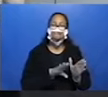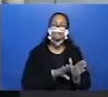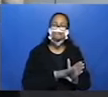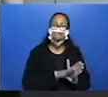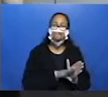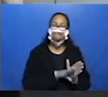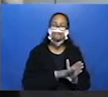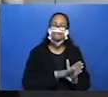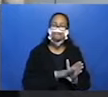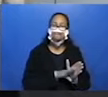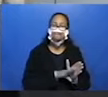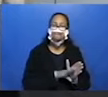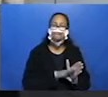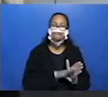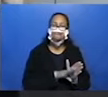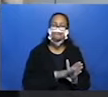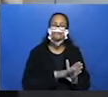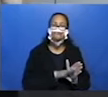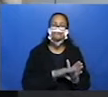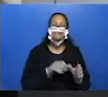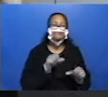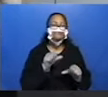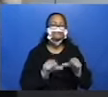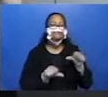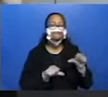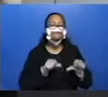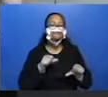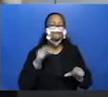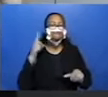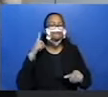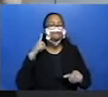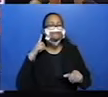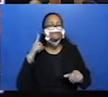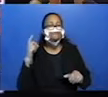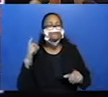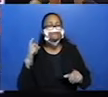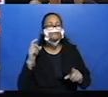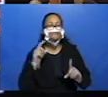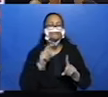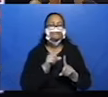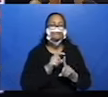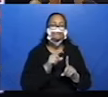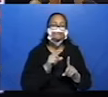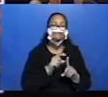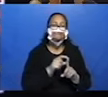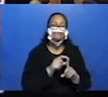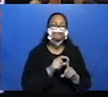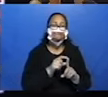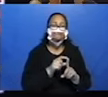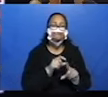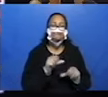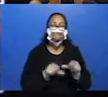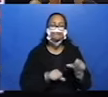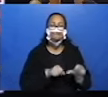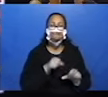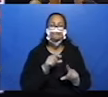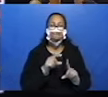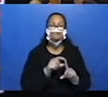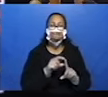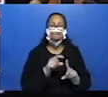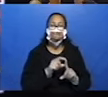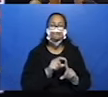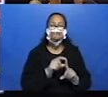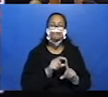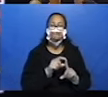-jei. Se você tirar o u aqui de guia, vai ficar o quê? Gia. Então, prestem